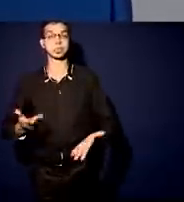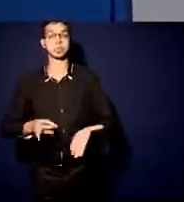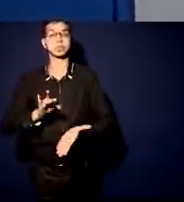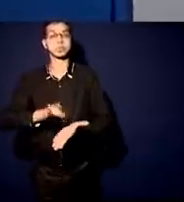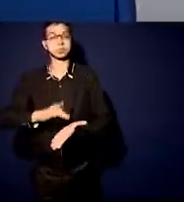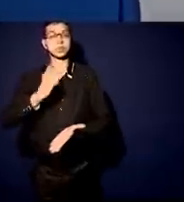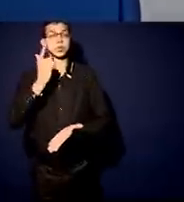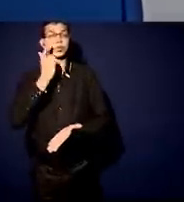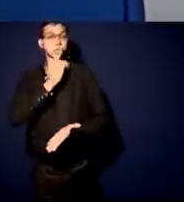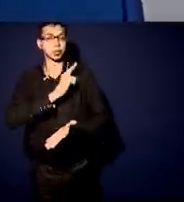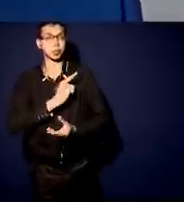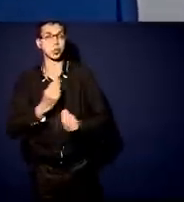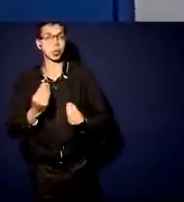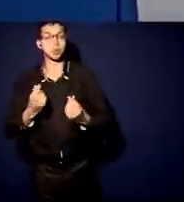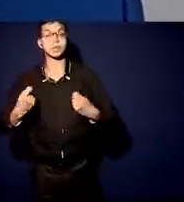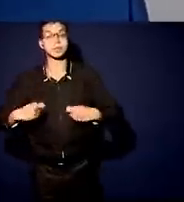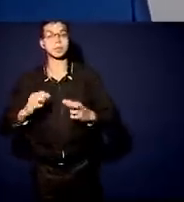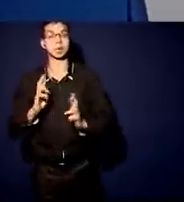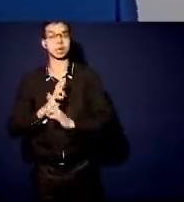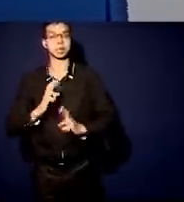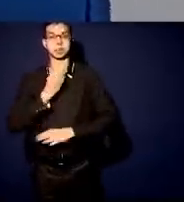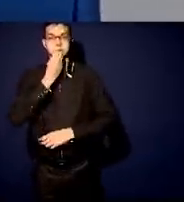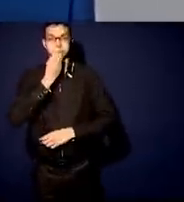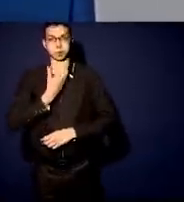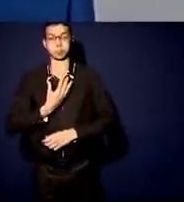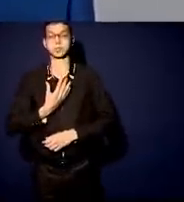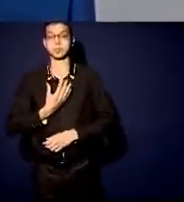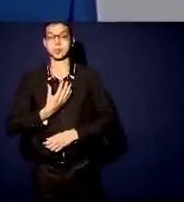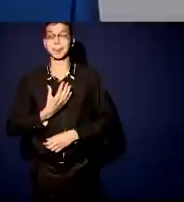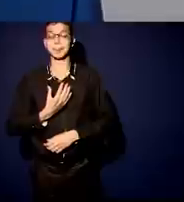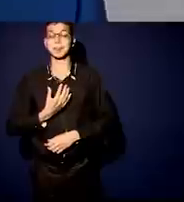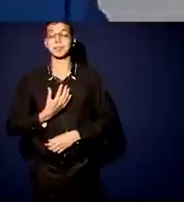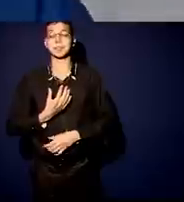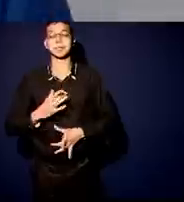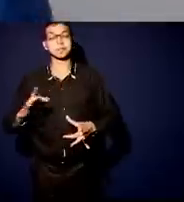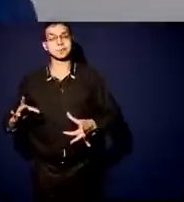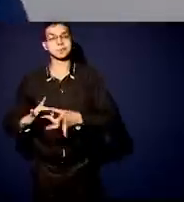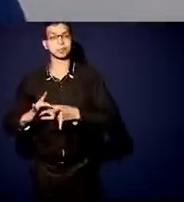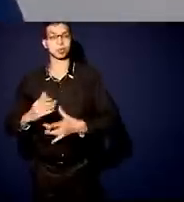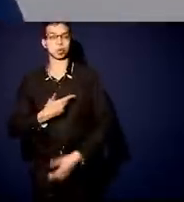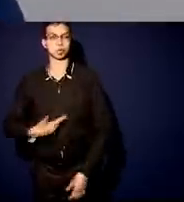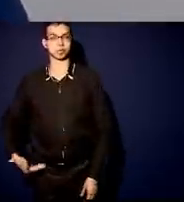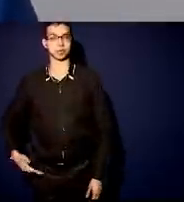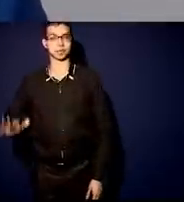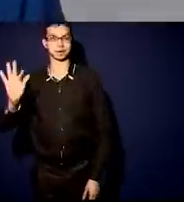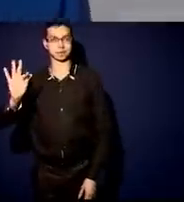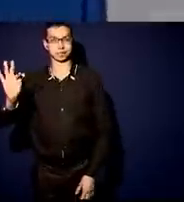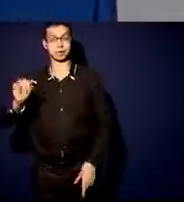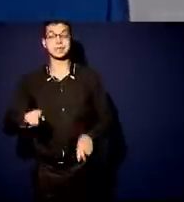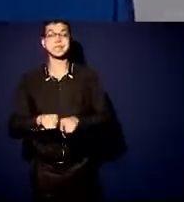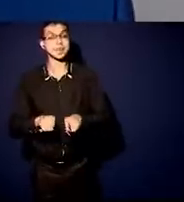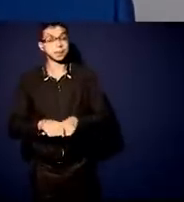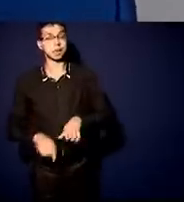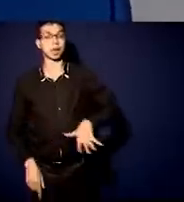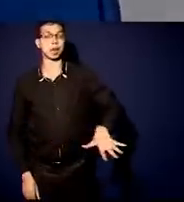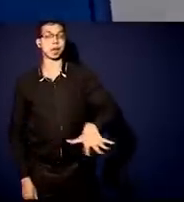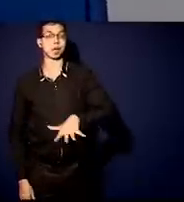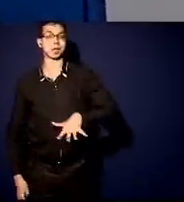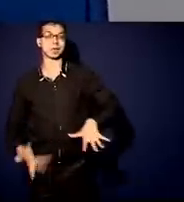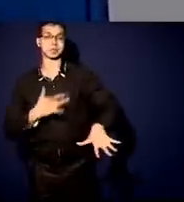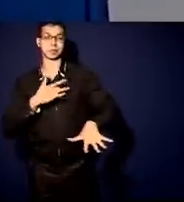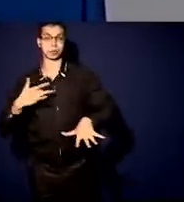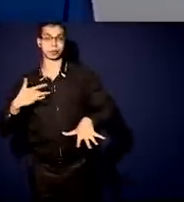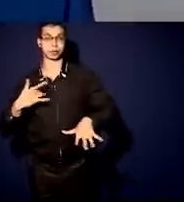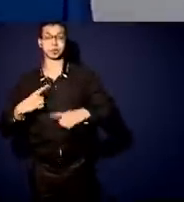tiver uma boa relação, uma boa operação com o governo federal. O mesmo vale para o campo da saúde, aí nós temos um grande